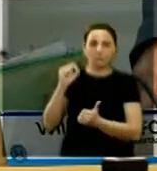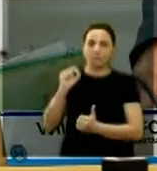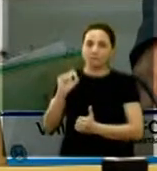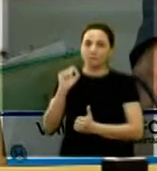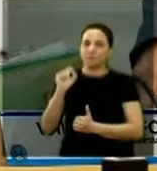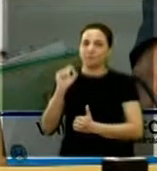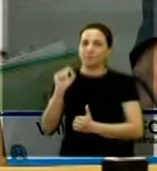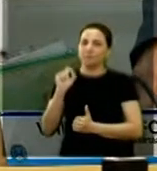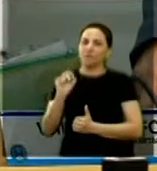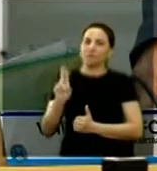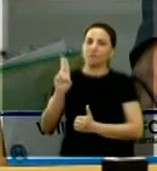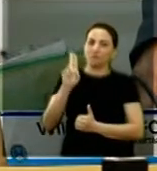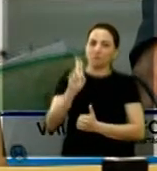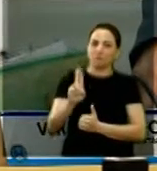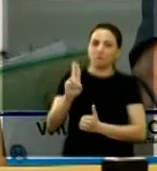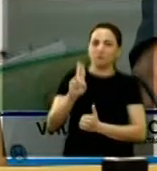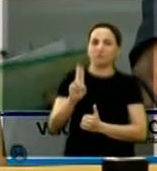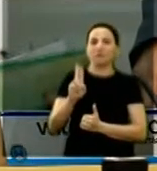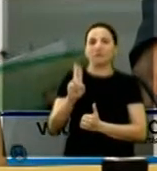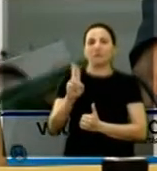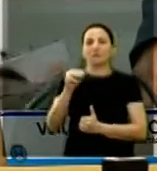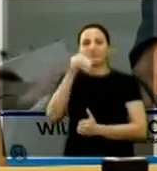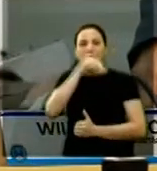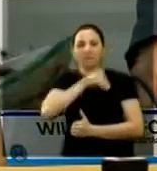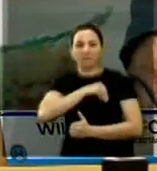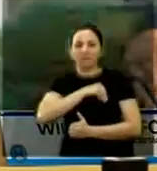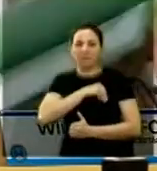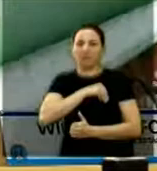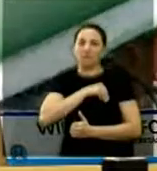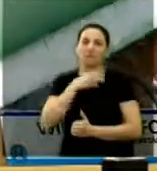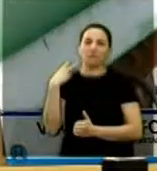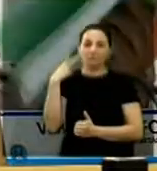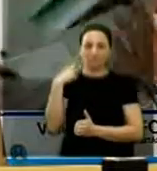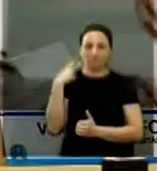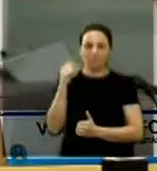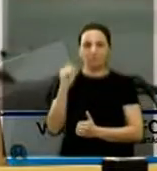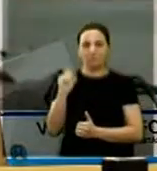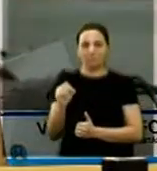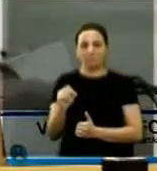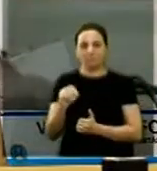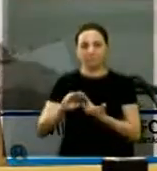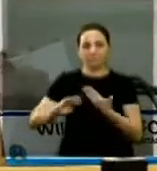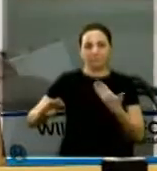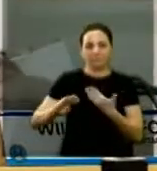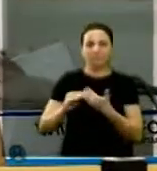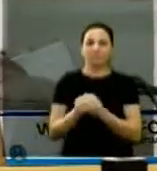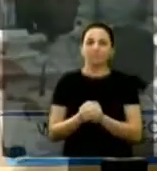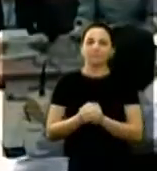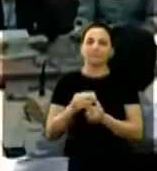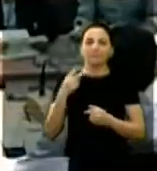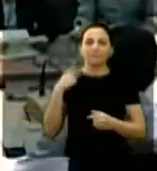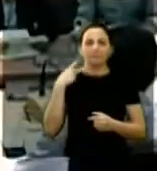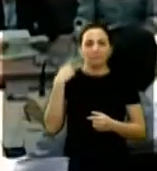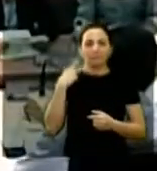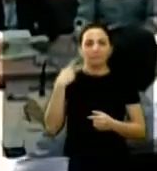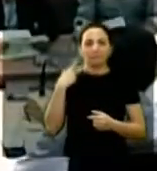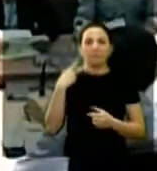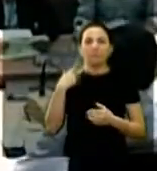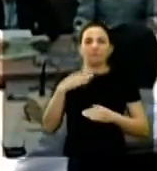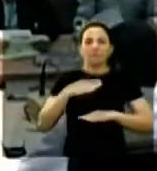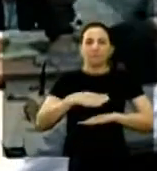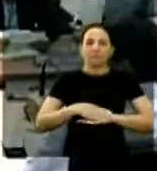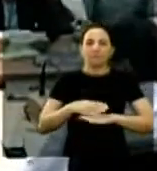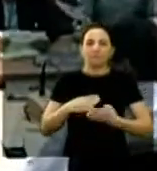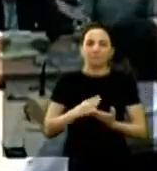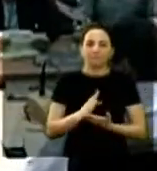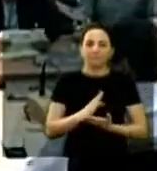juros durante este período ao subsídio do mandato do vereador. Em discussão, cerrada a discussão. Se os vereadores estiverem de acordo, permaneçam como